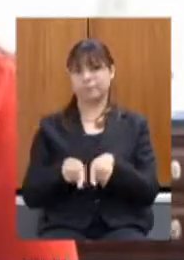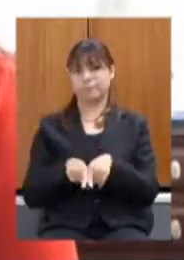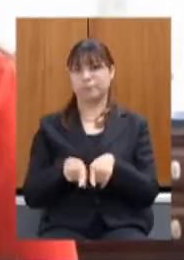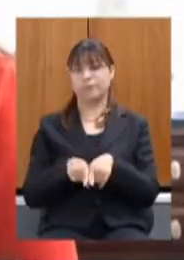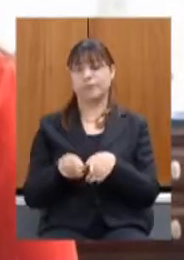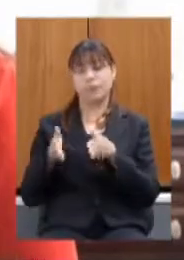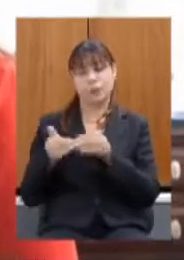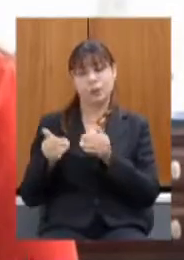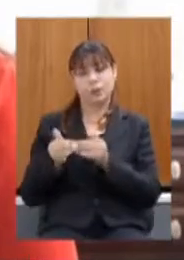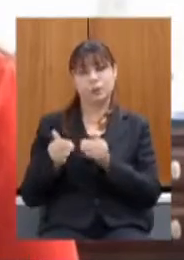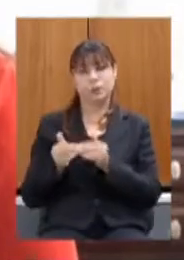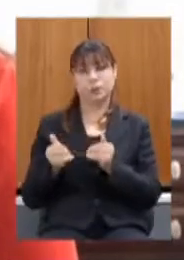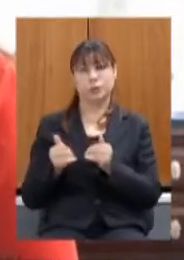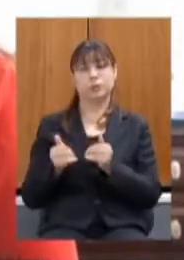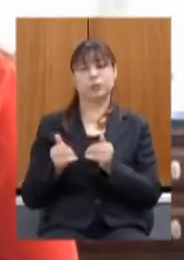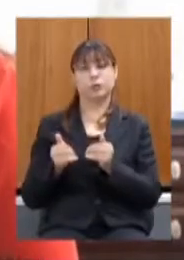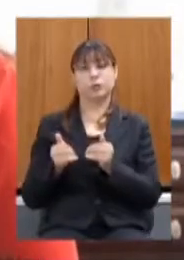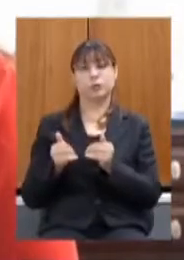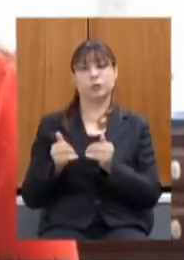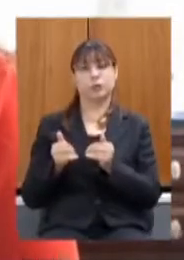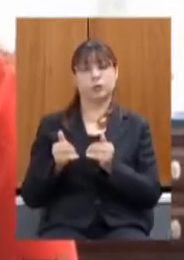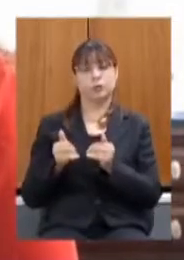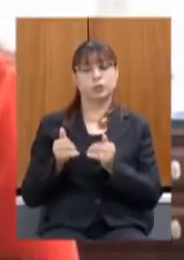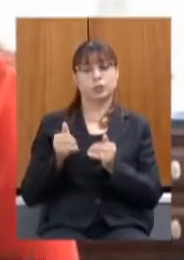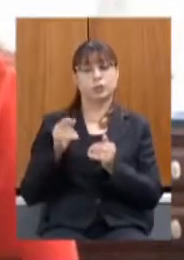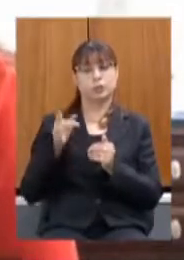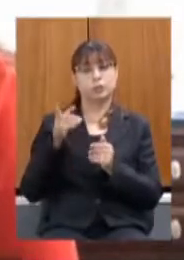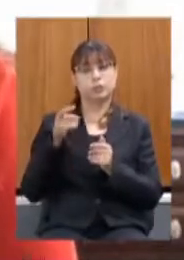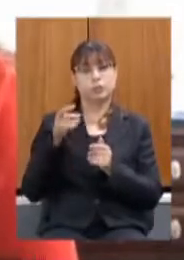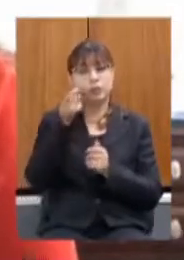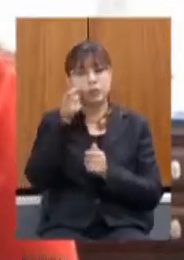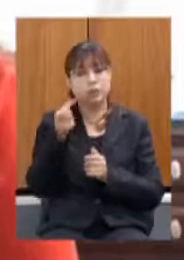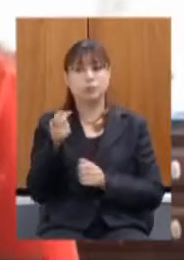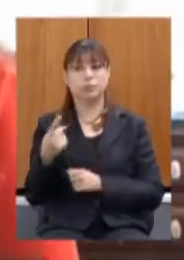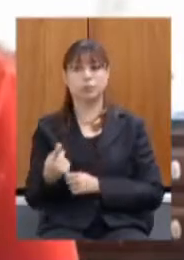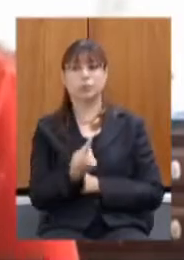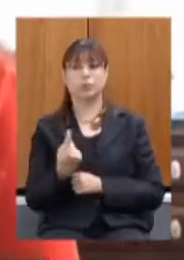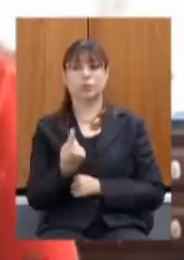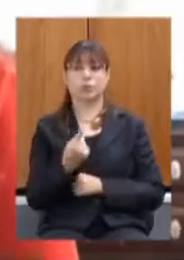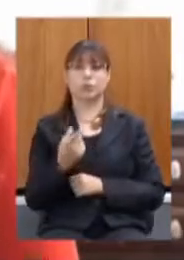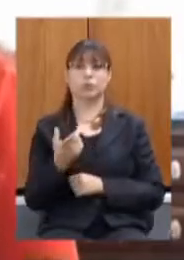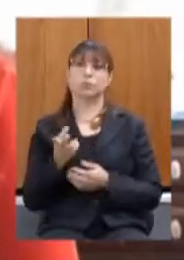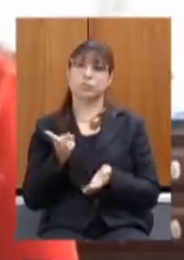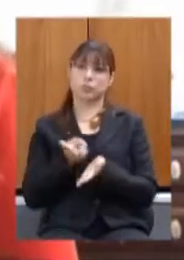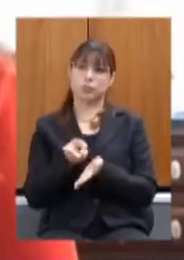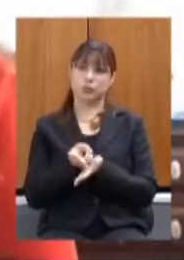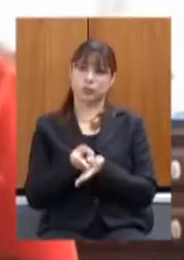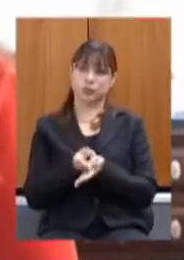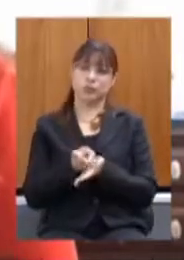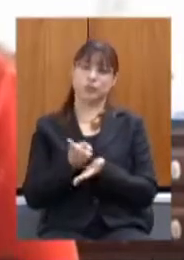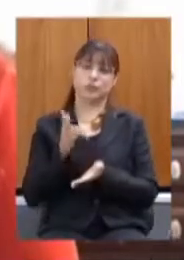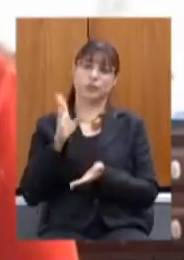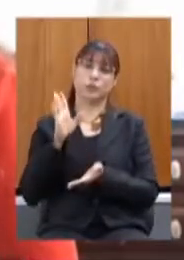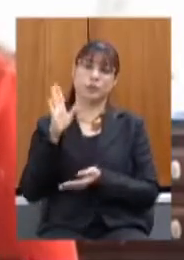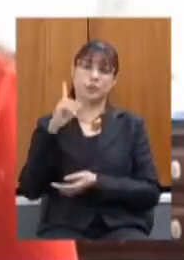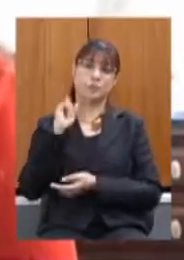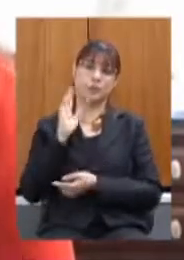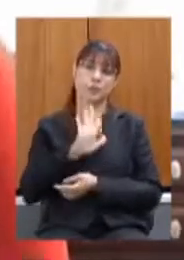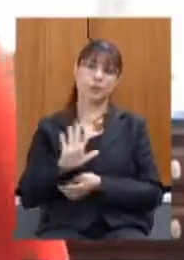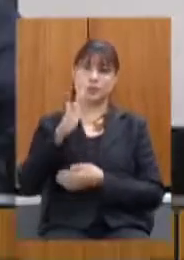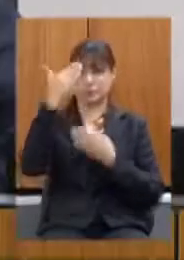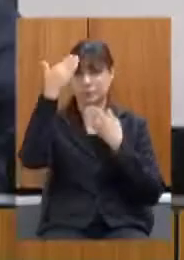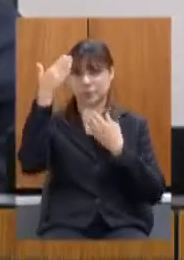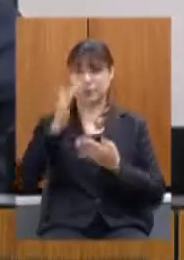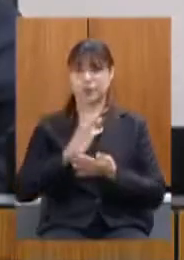pedido para que esses olhares continuem permaneçam em todas as nossas Minas Gerais muito obrigada